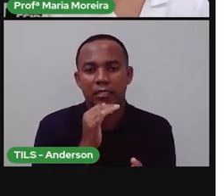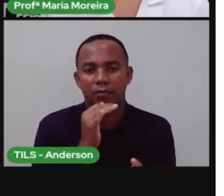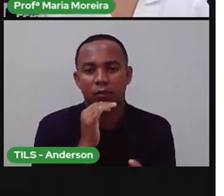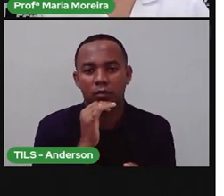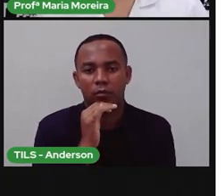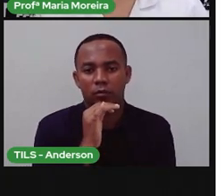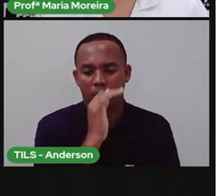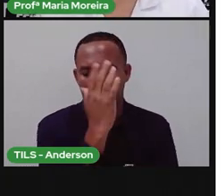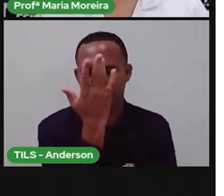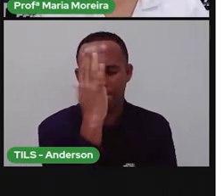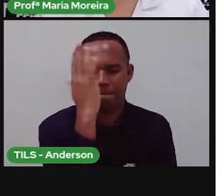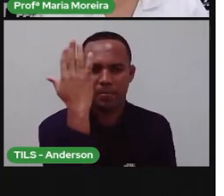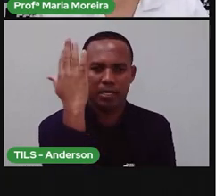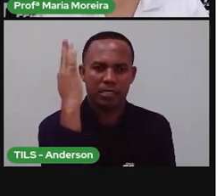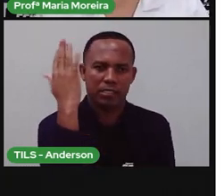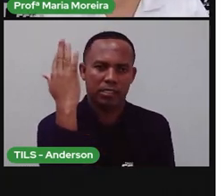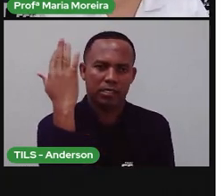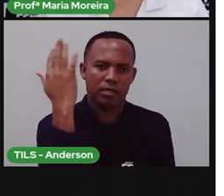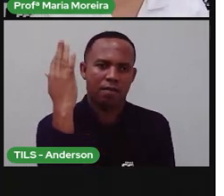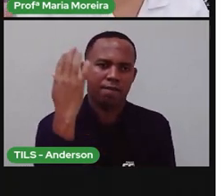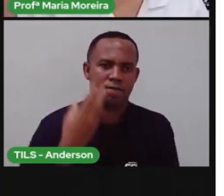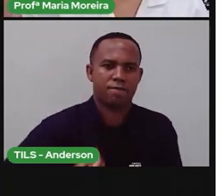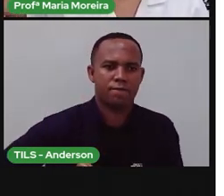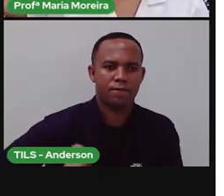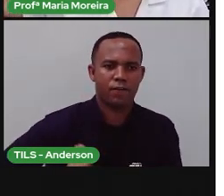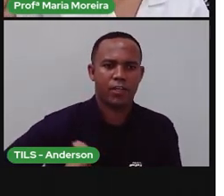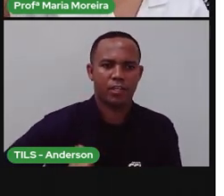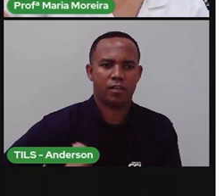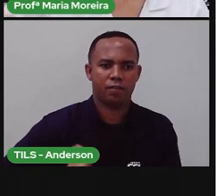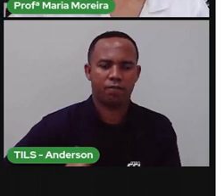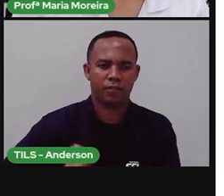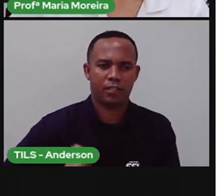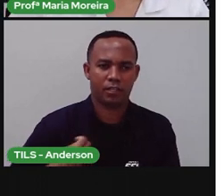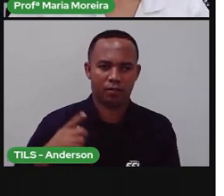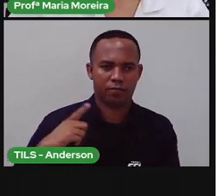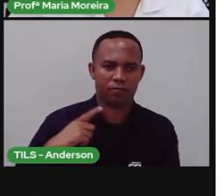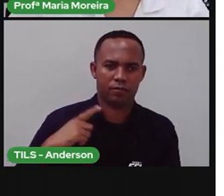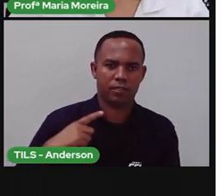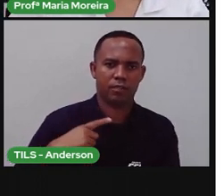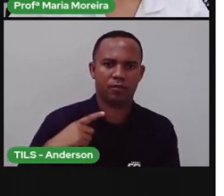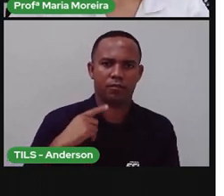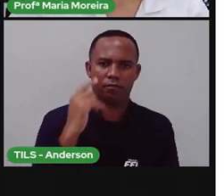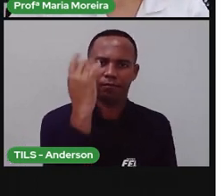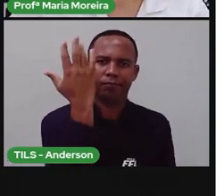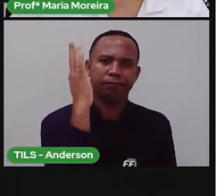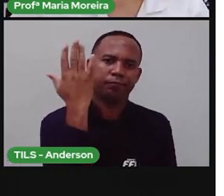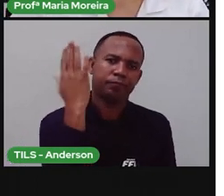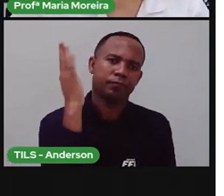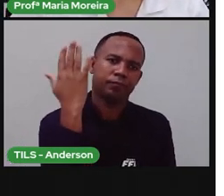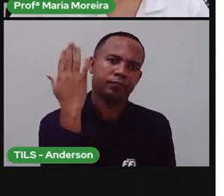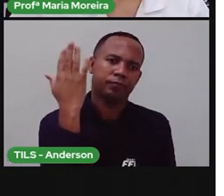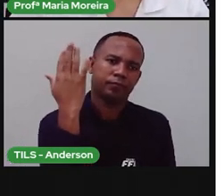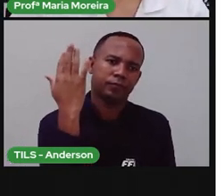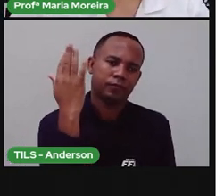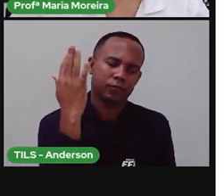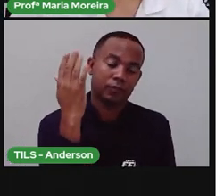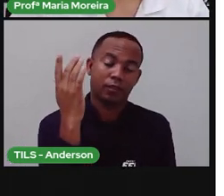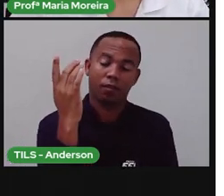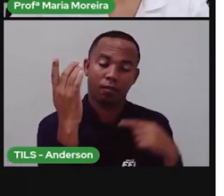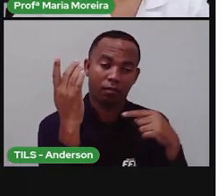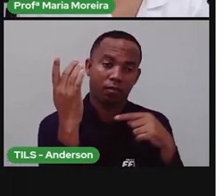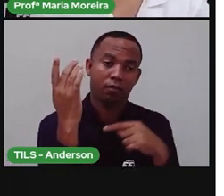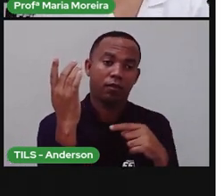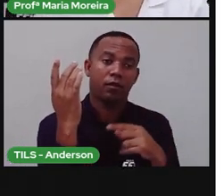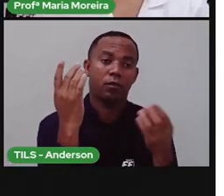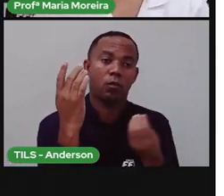planta é um ser vivo. Lembra da plantinha que a gente fez lá? Na aula de... Na primeira semana? Pronto.